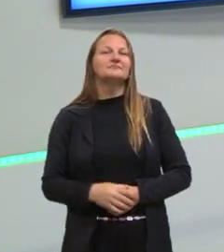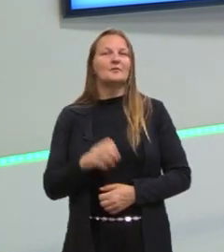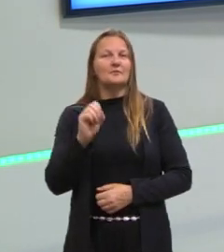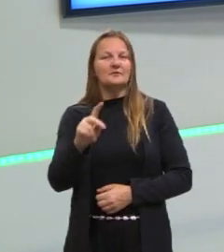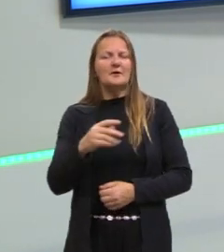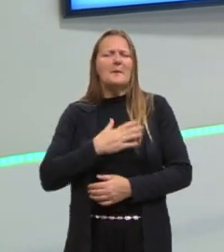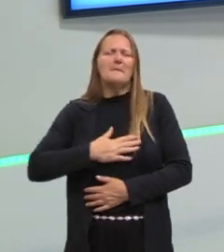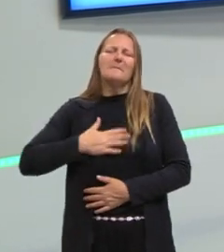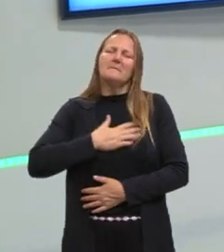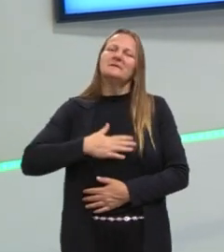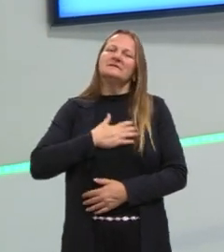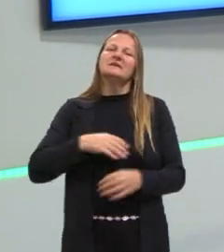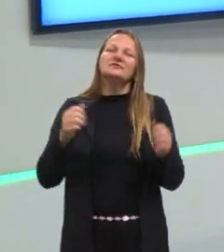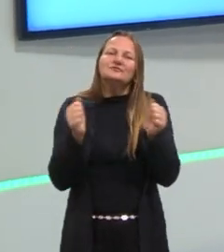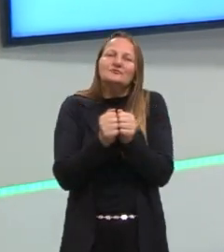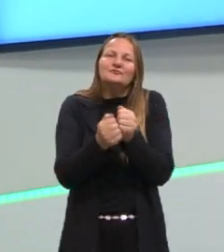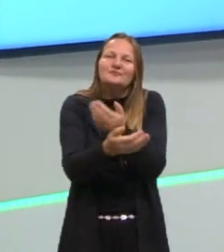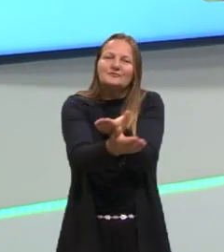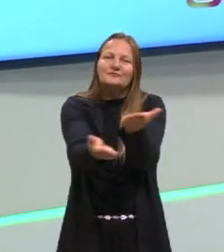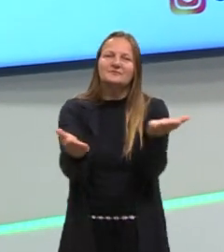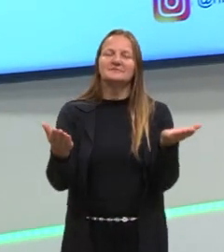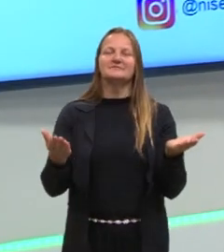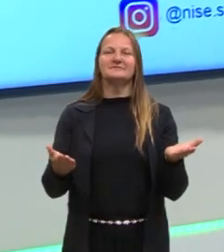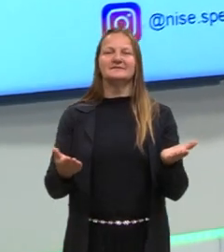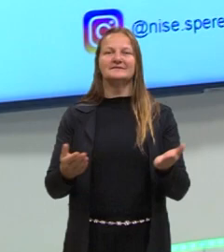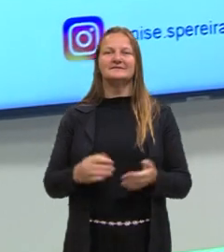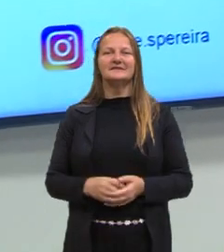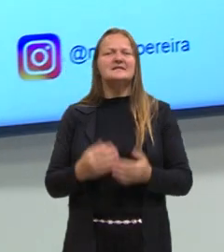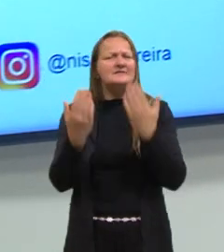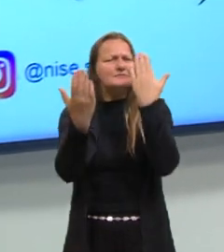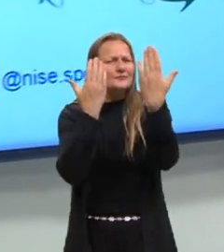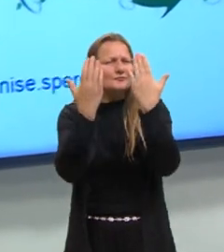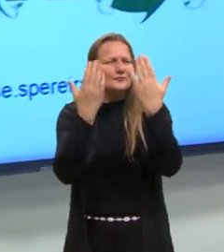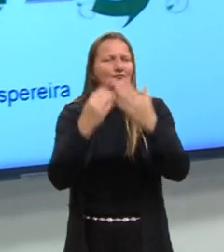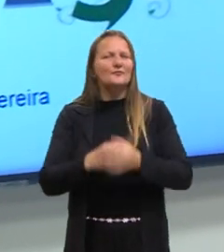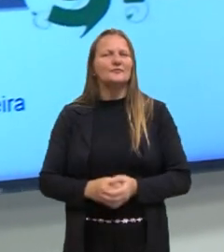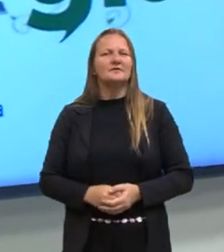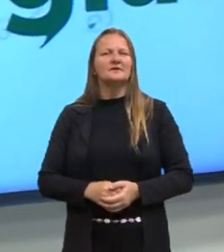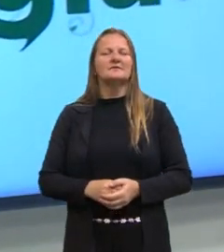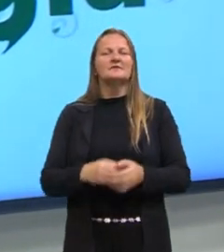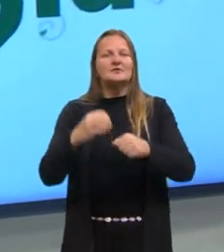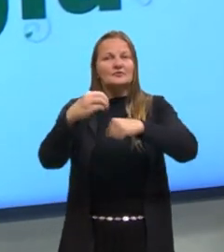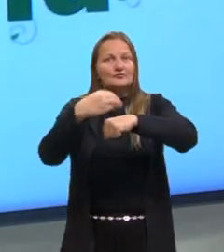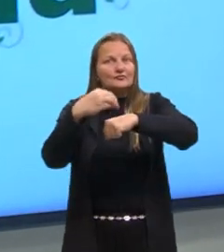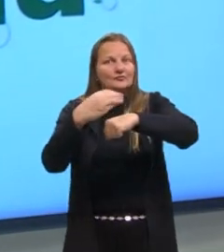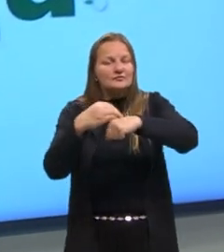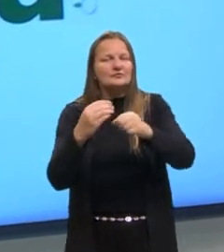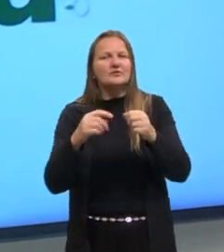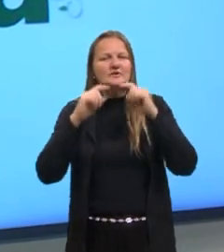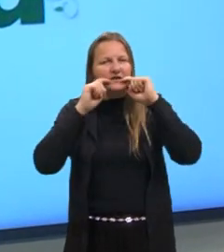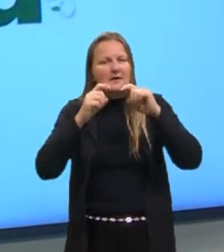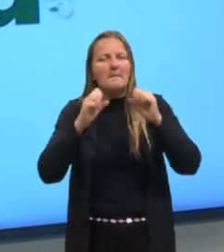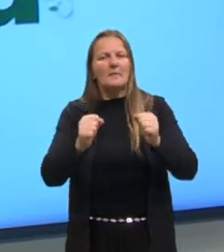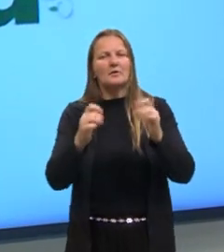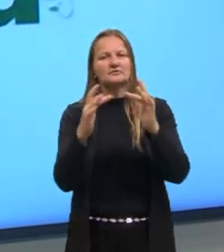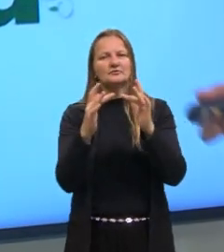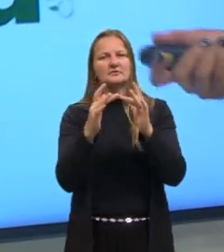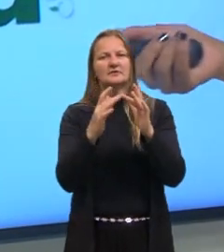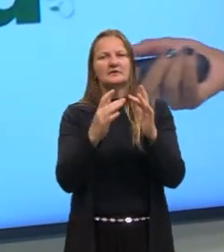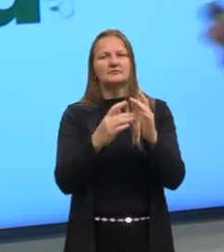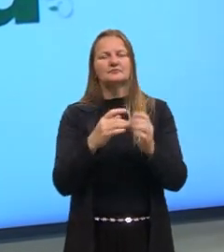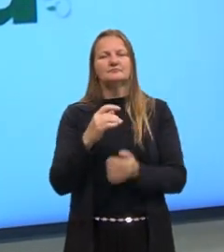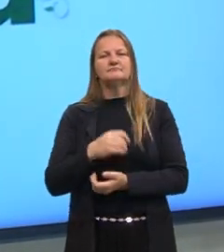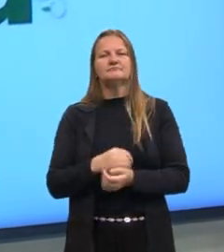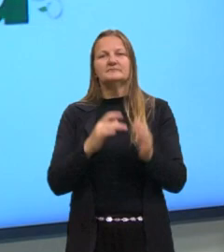Foi um prazer estar aqui novamente com vocês. Se ficou dúvidas ou também sugestões, críticas, vocês podem me procurar na rede